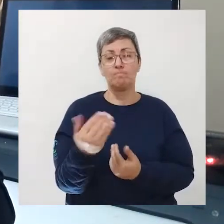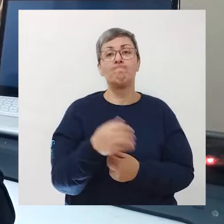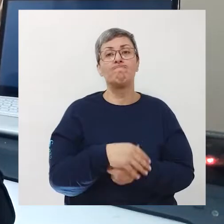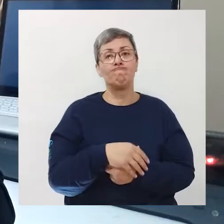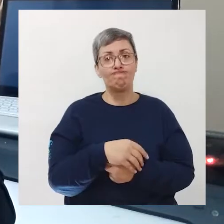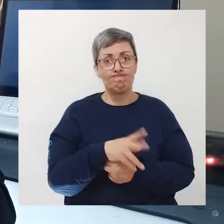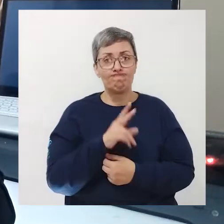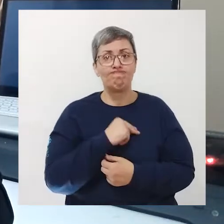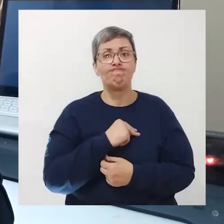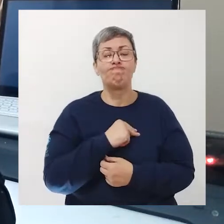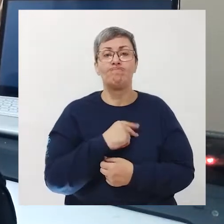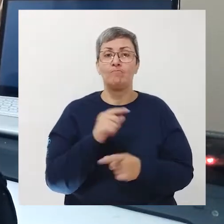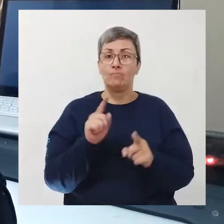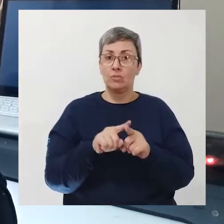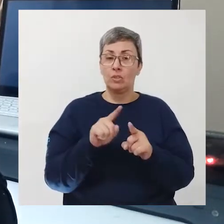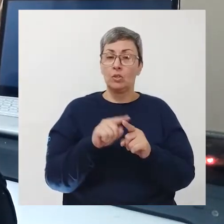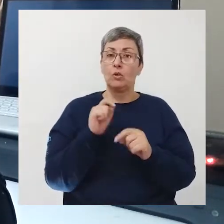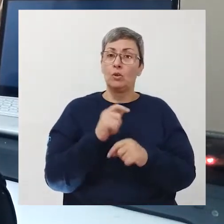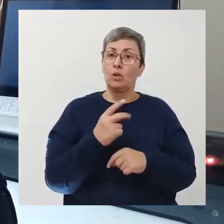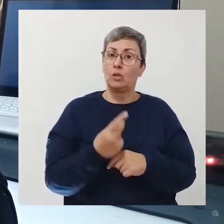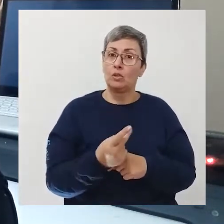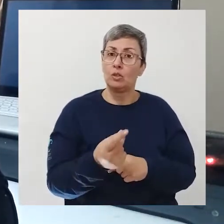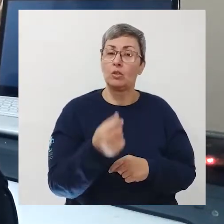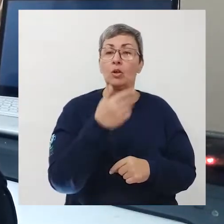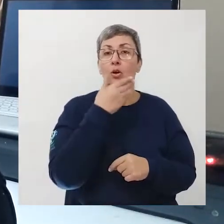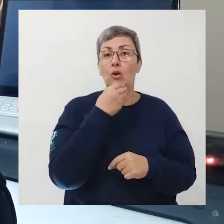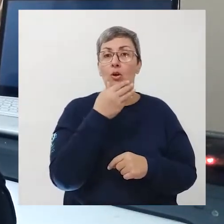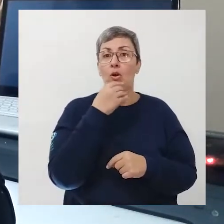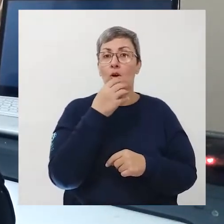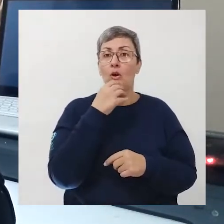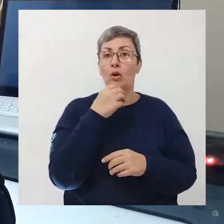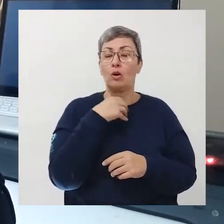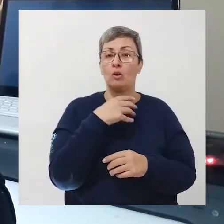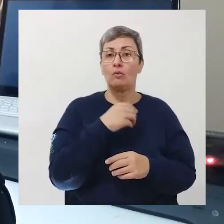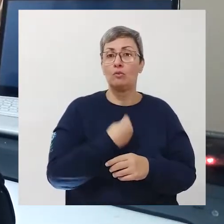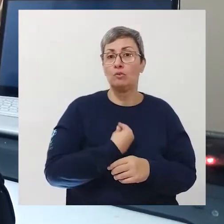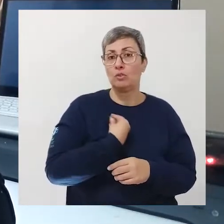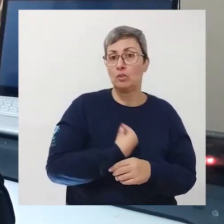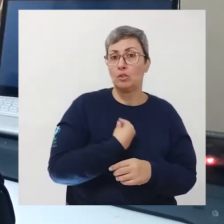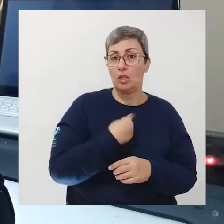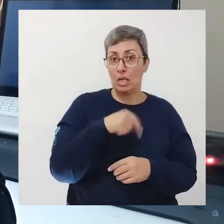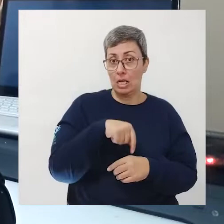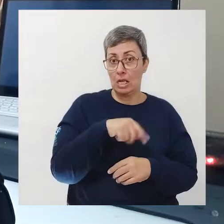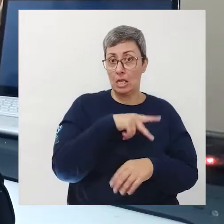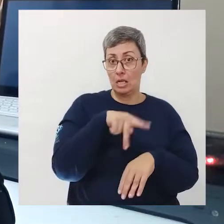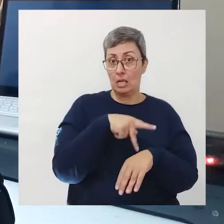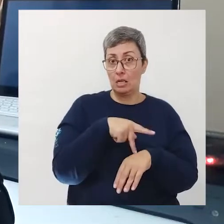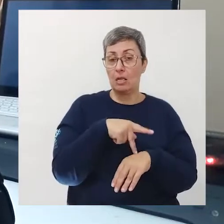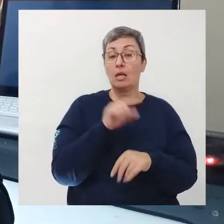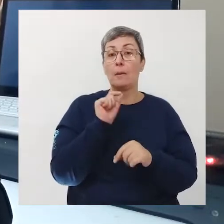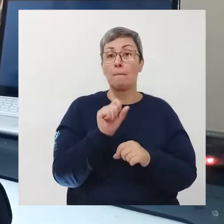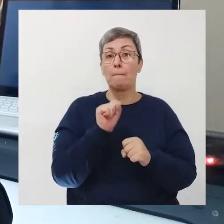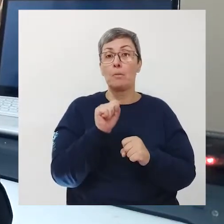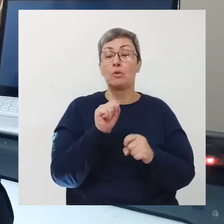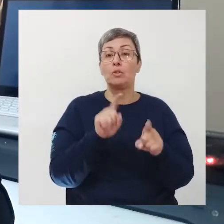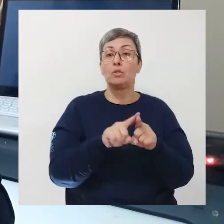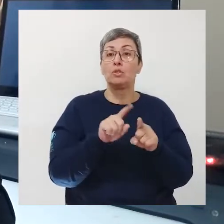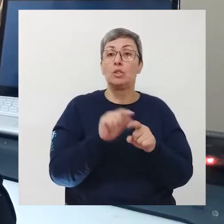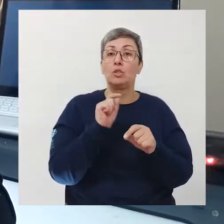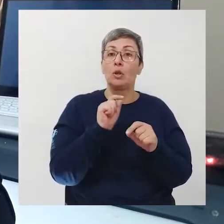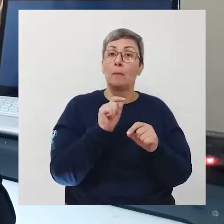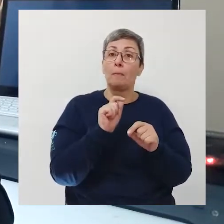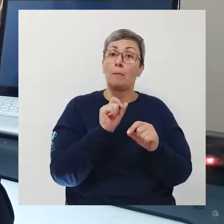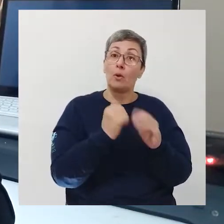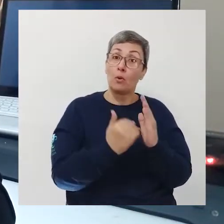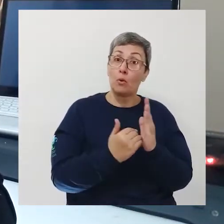Puxa vida A expectativa de vida masculina no nosso país ela poderia ser